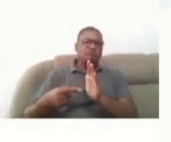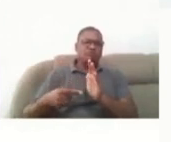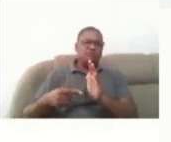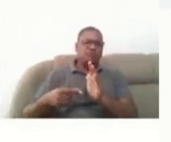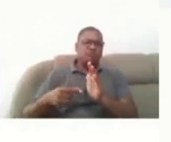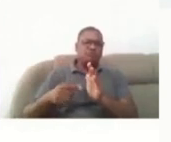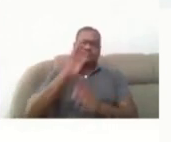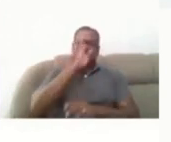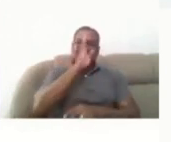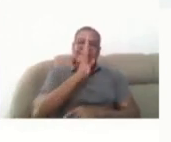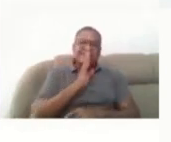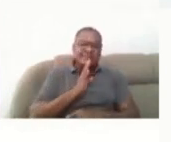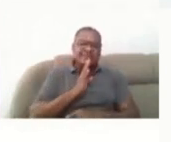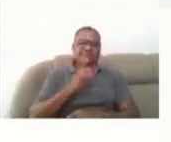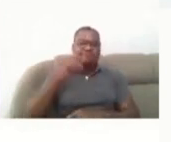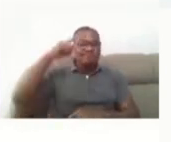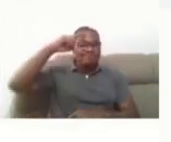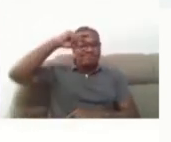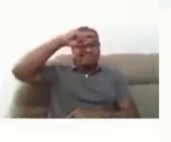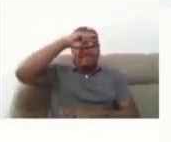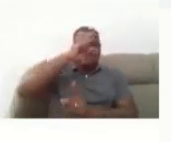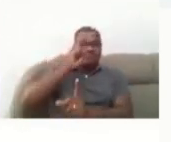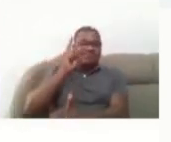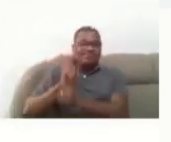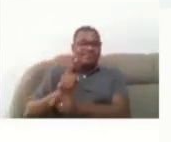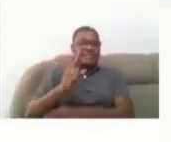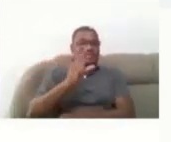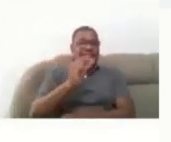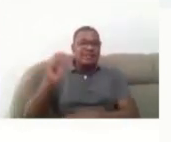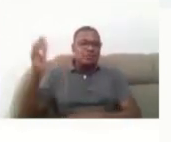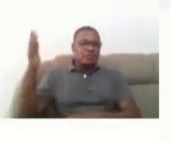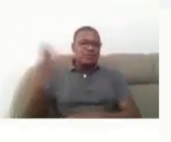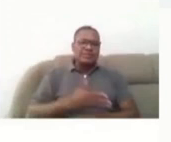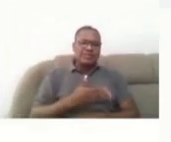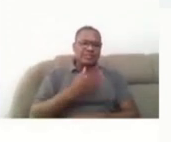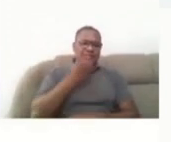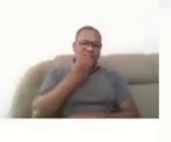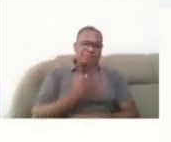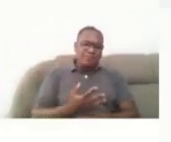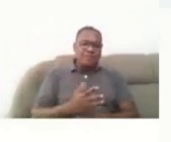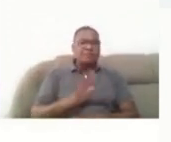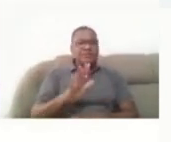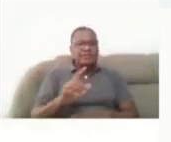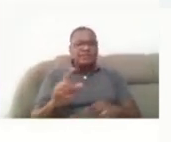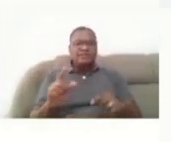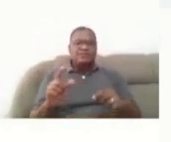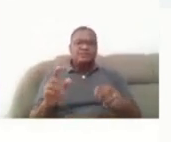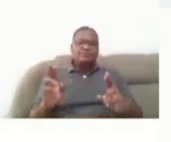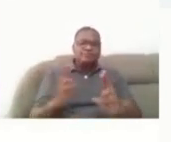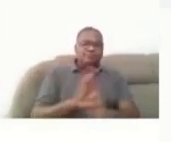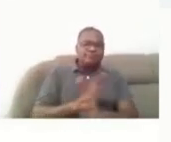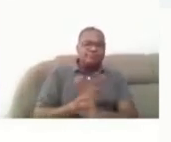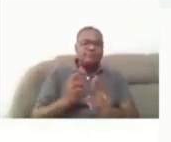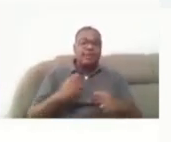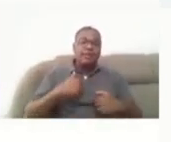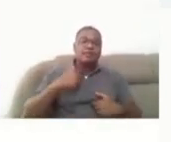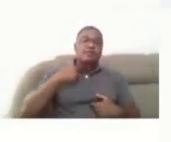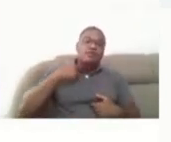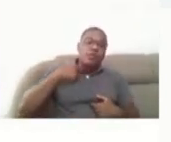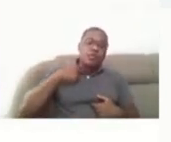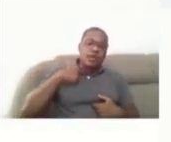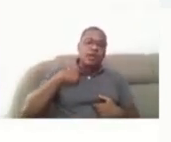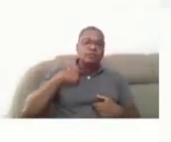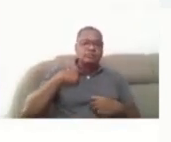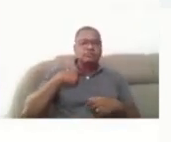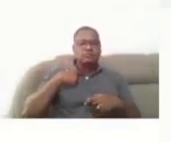que é difícil encontrar uma que tenha uma acessibilidade 100%, mas eu vou fazendo essa relação do que eu pretendo com o